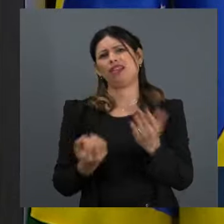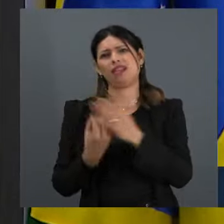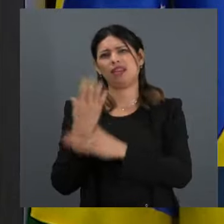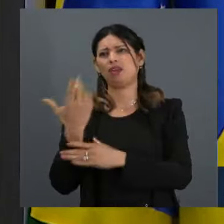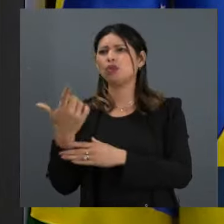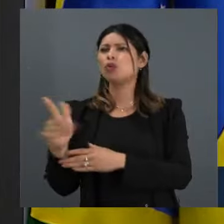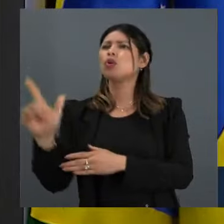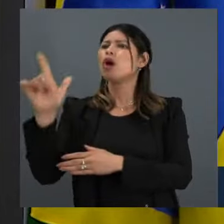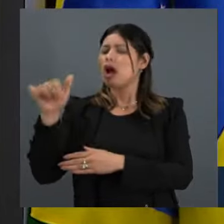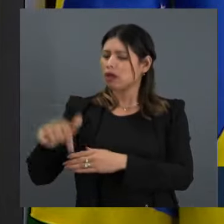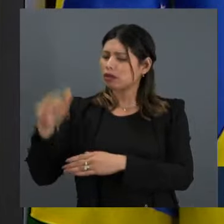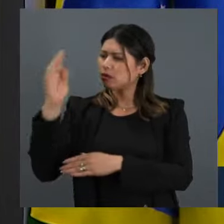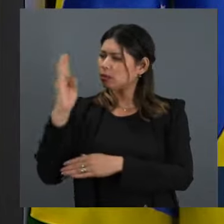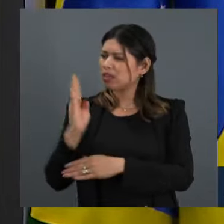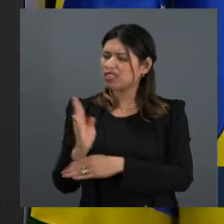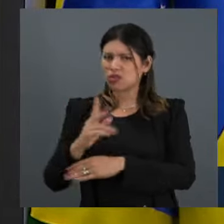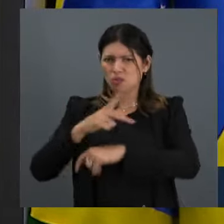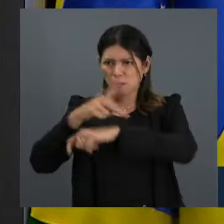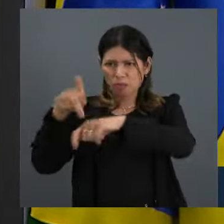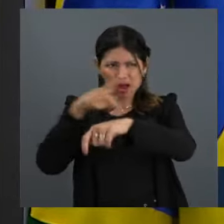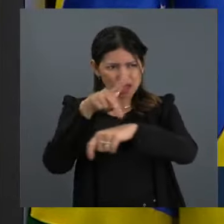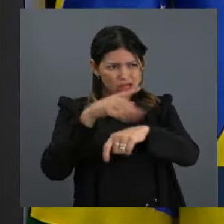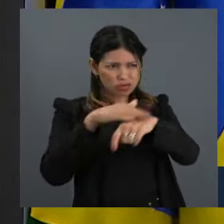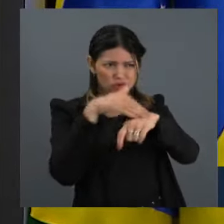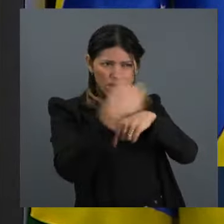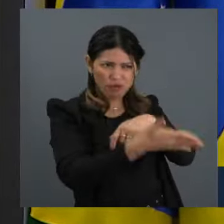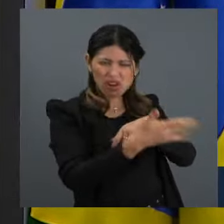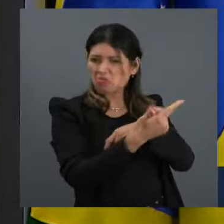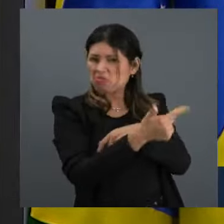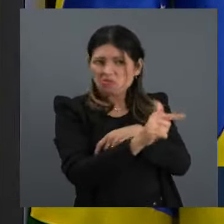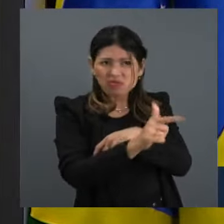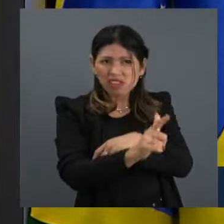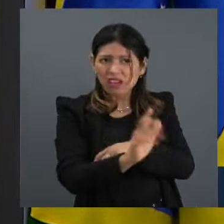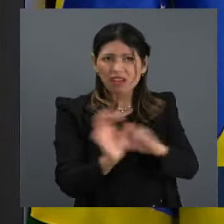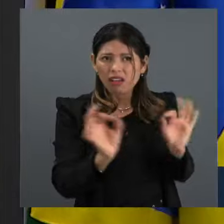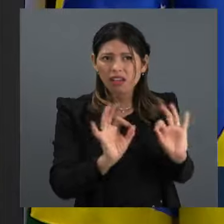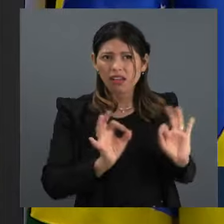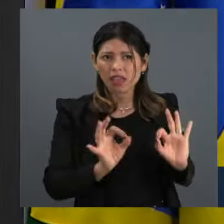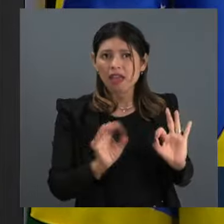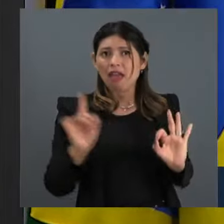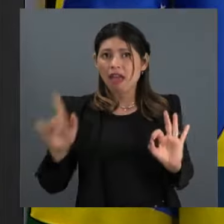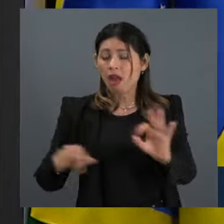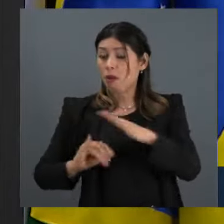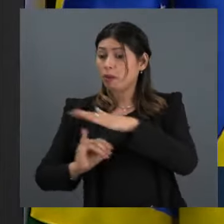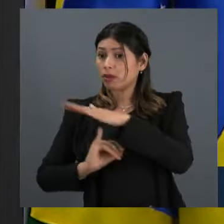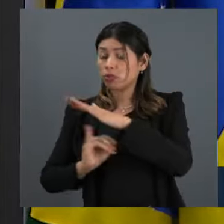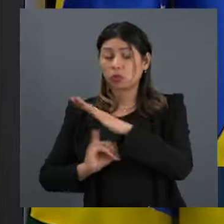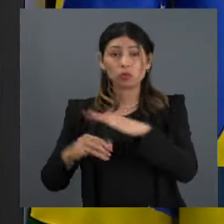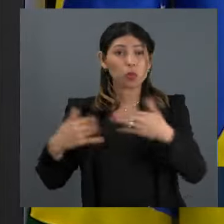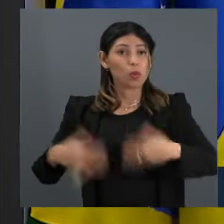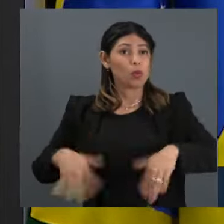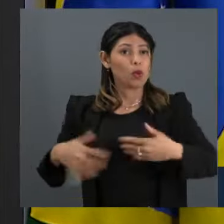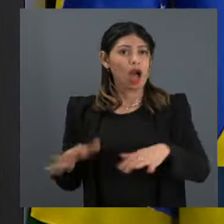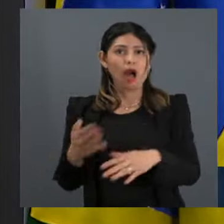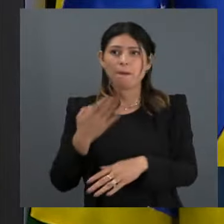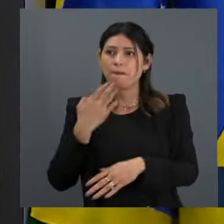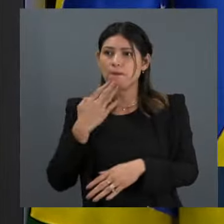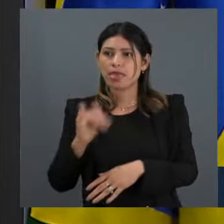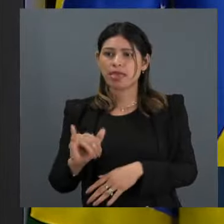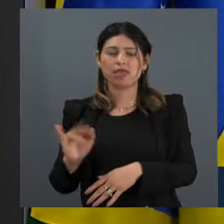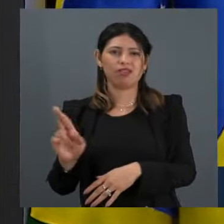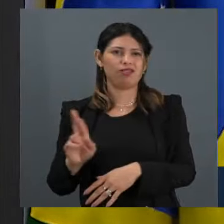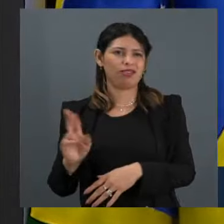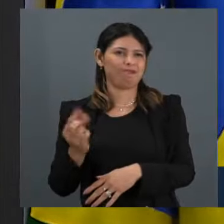países. É uma estrutura bi, B de bola e de índio, bilionária, que poderia ser feita pela justiça